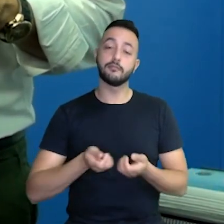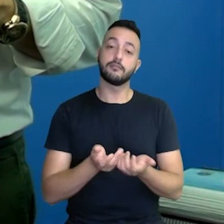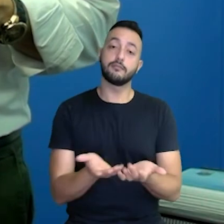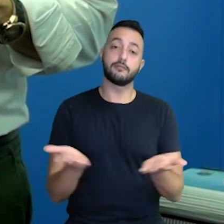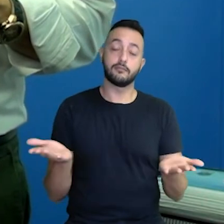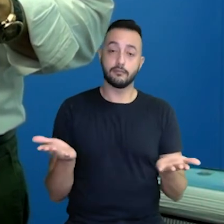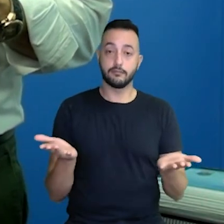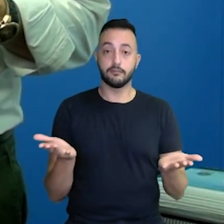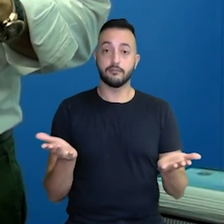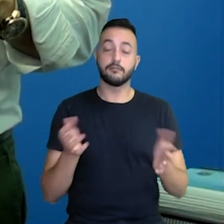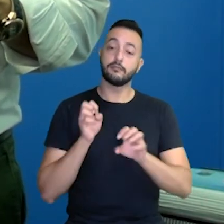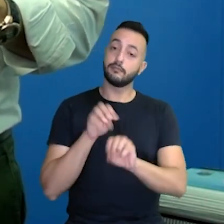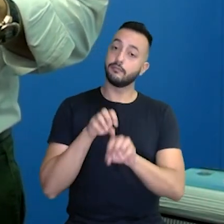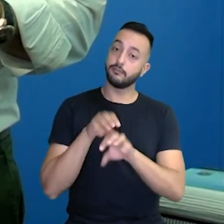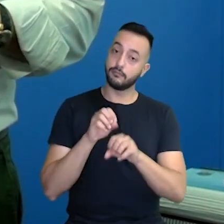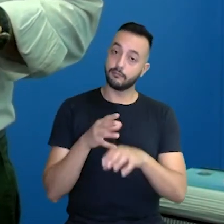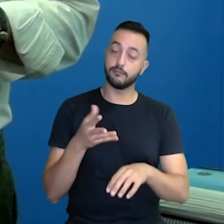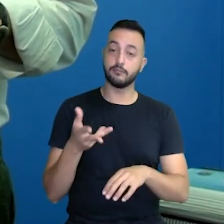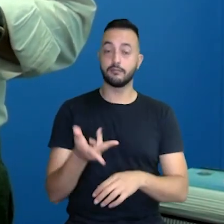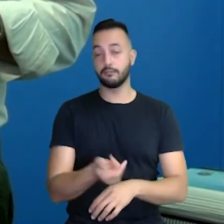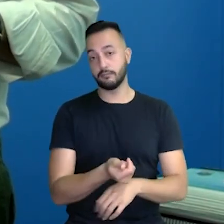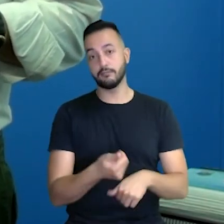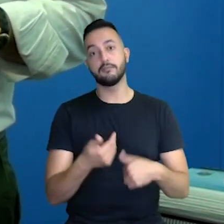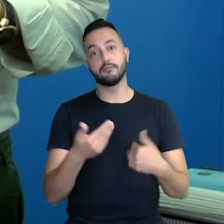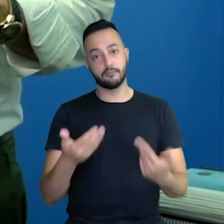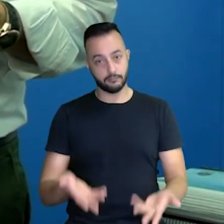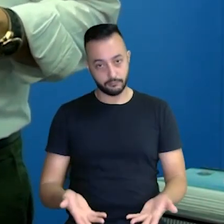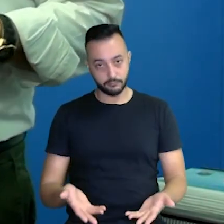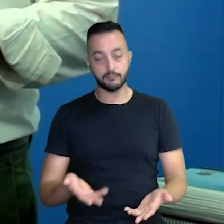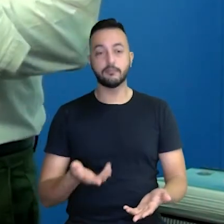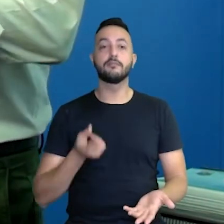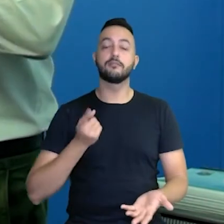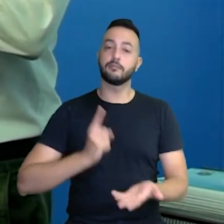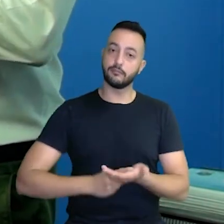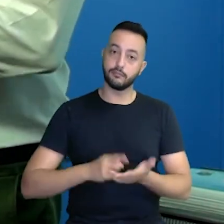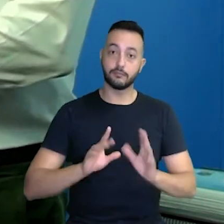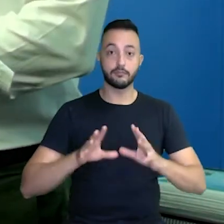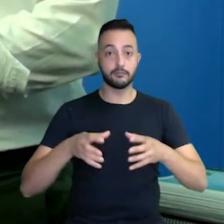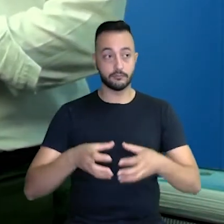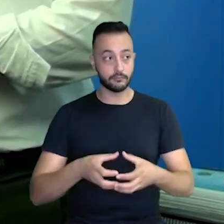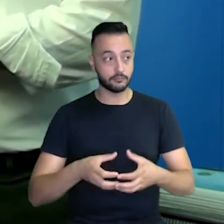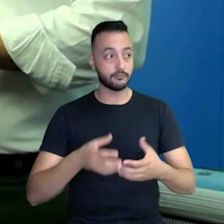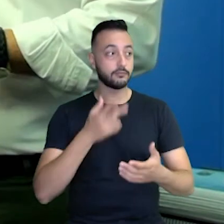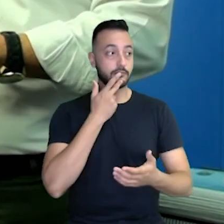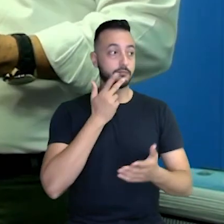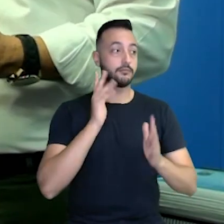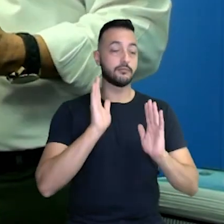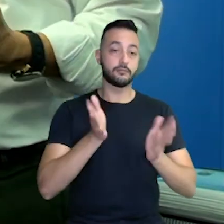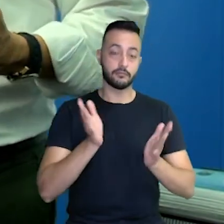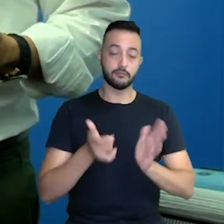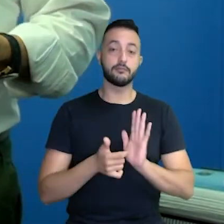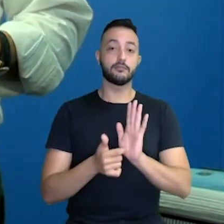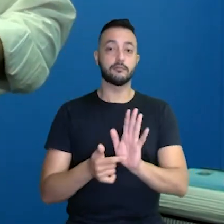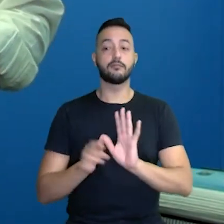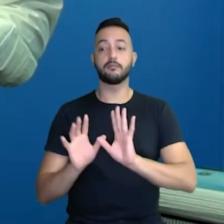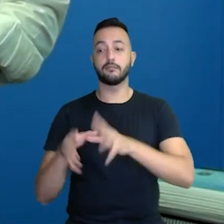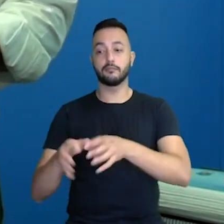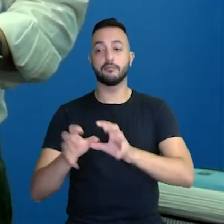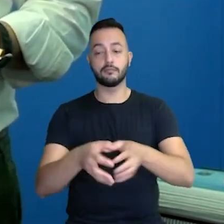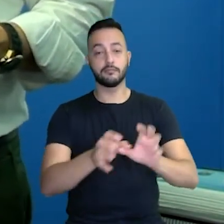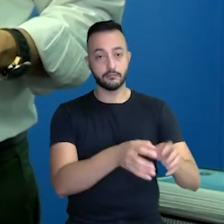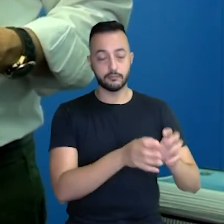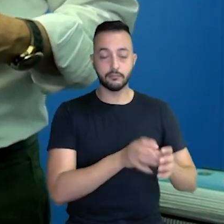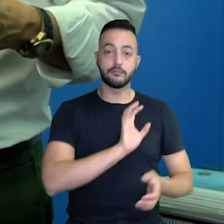oferecermos uma educação de qualidade. E para isso, nós contamos com uma equipe, como eu pude mostrar para vocês, várias equipes,